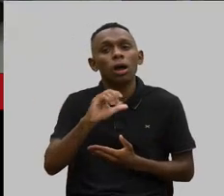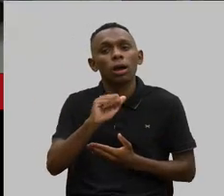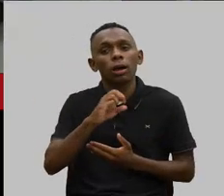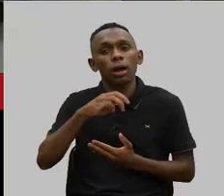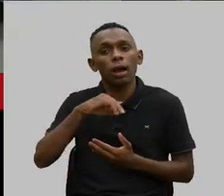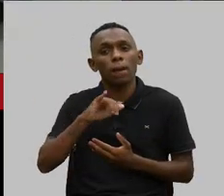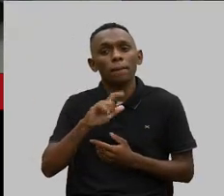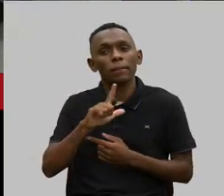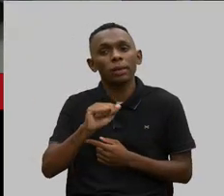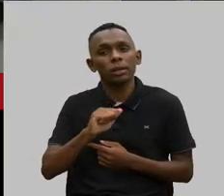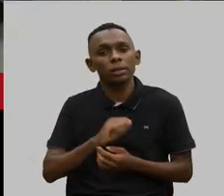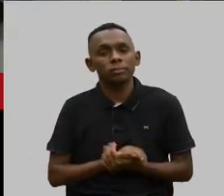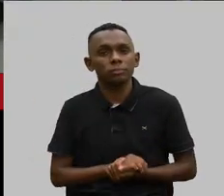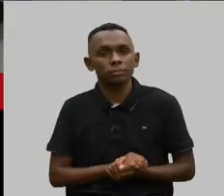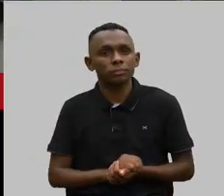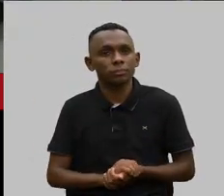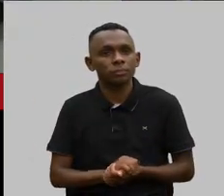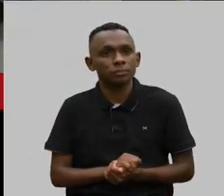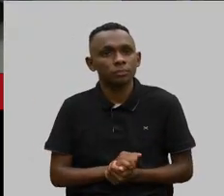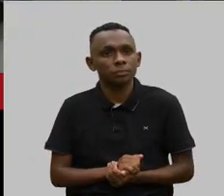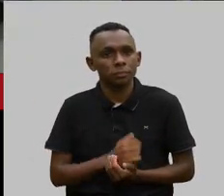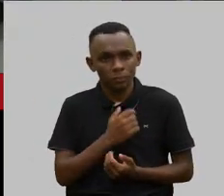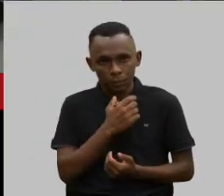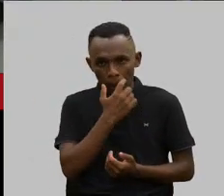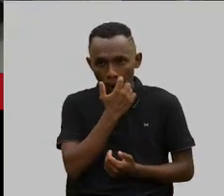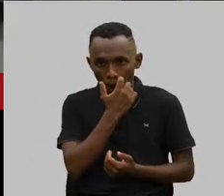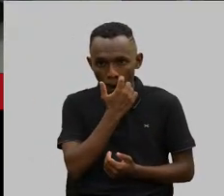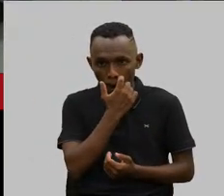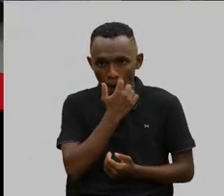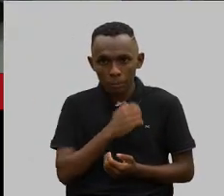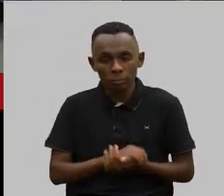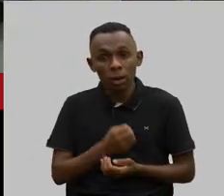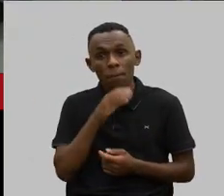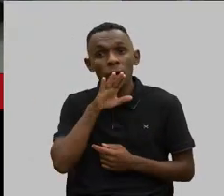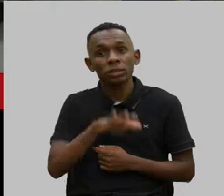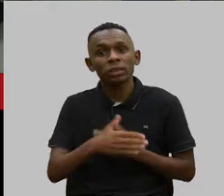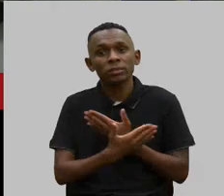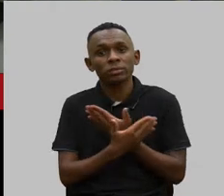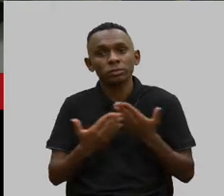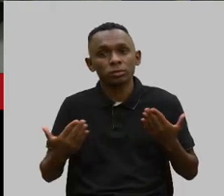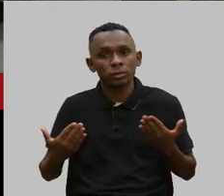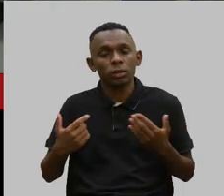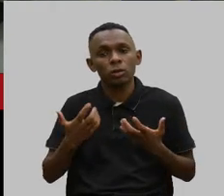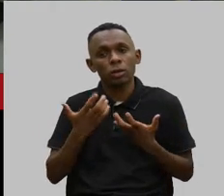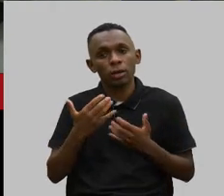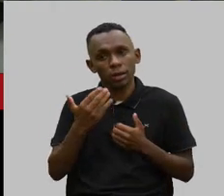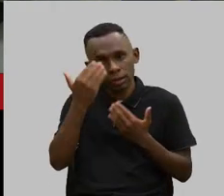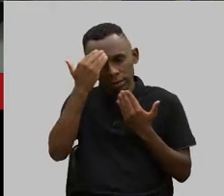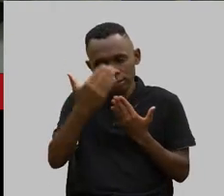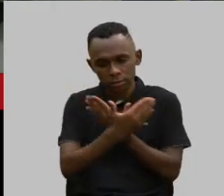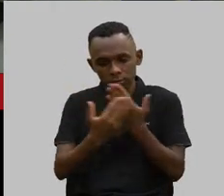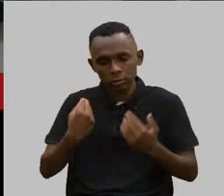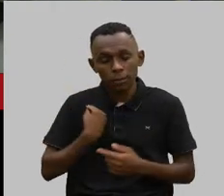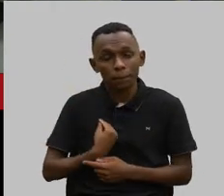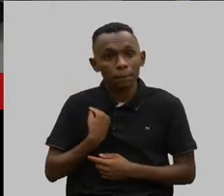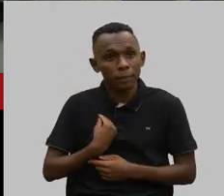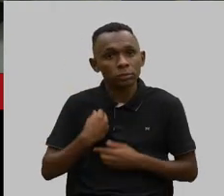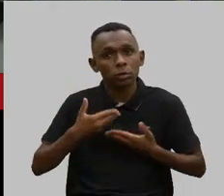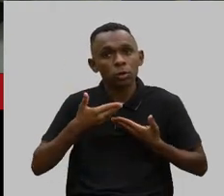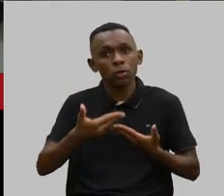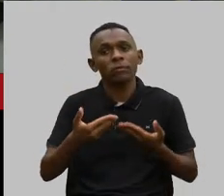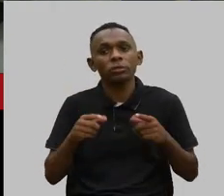Fernandes. Olá, boa tarde a todos. Gostaria primeiro de agradecer a presença de todos e o convite.